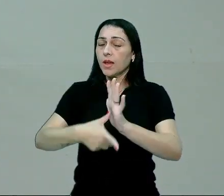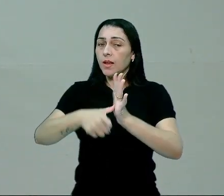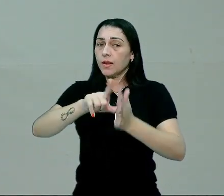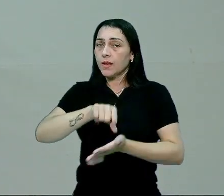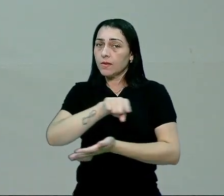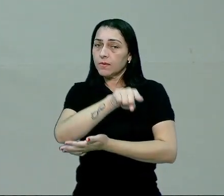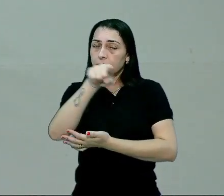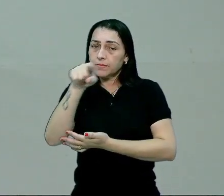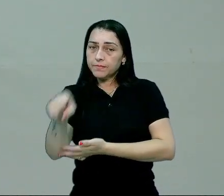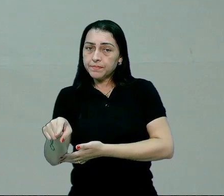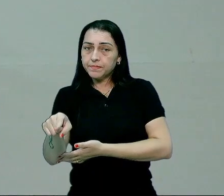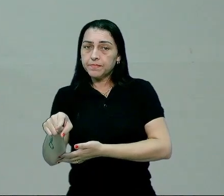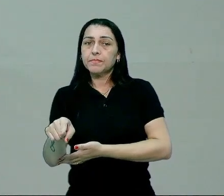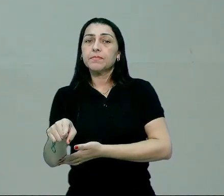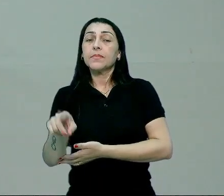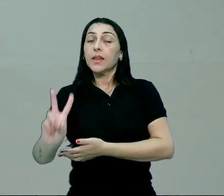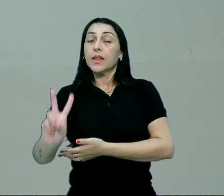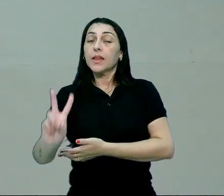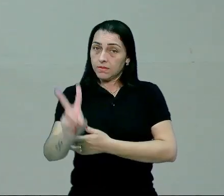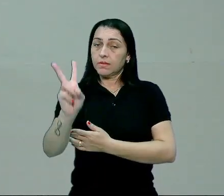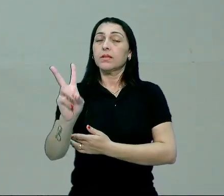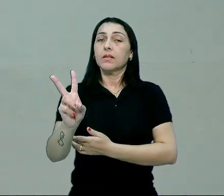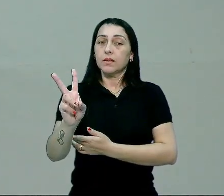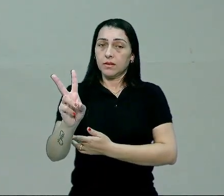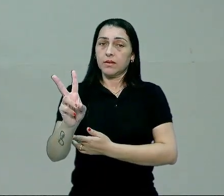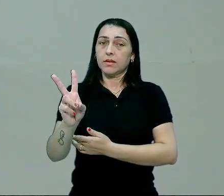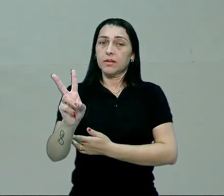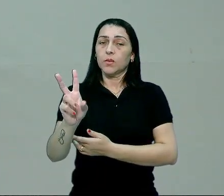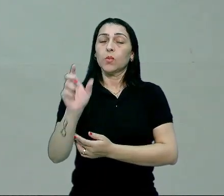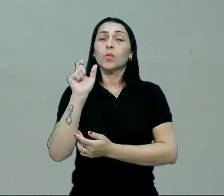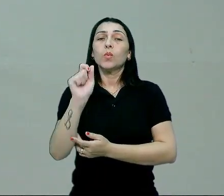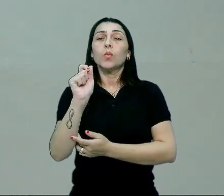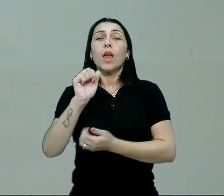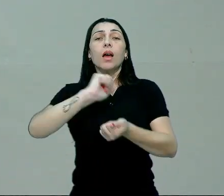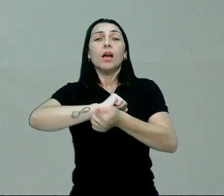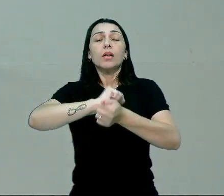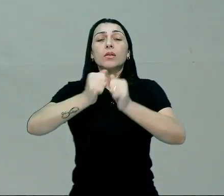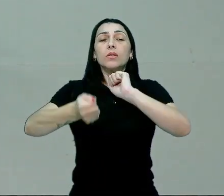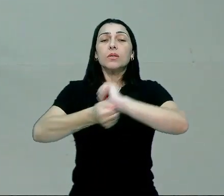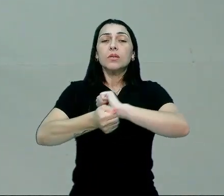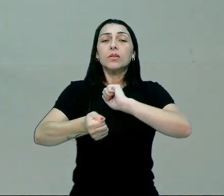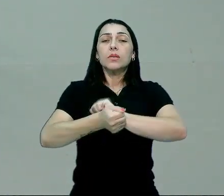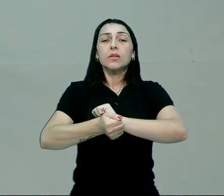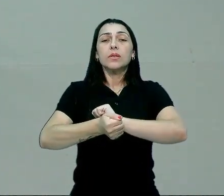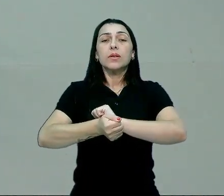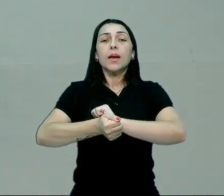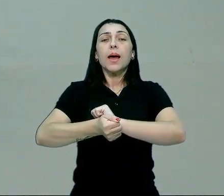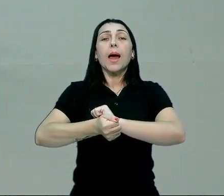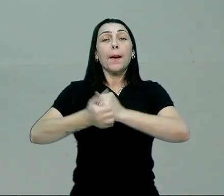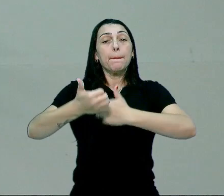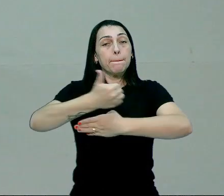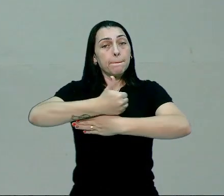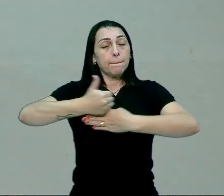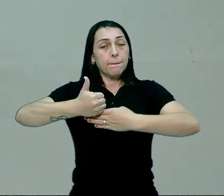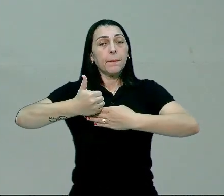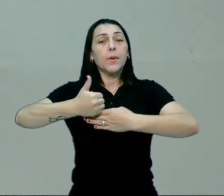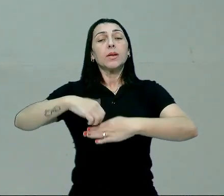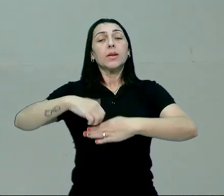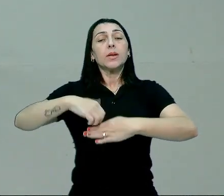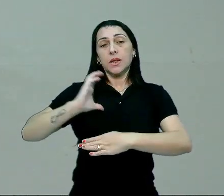anteriormente a vocês, esses valores, eles estão associados a princípios morais,